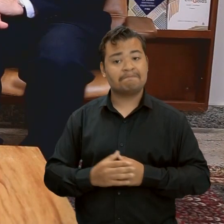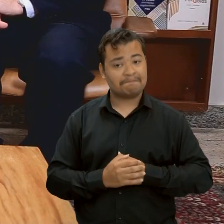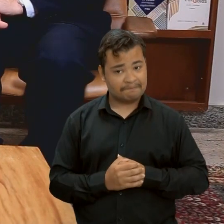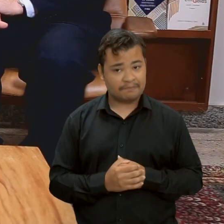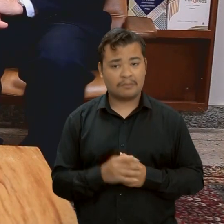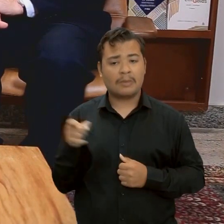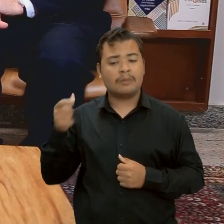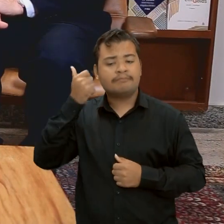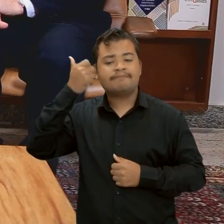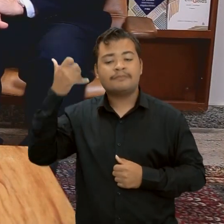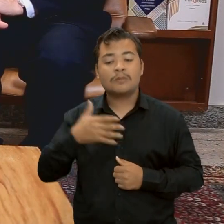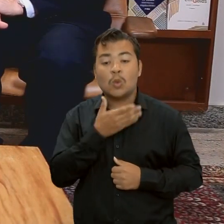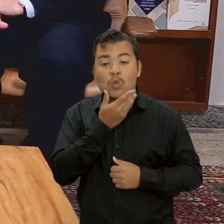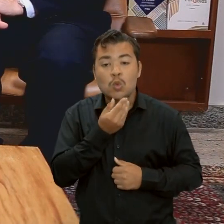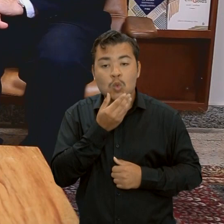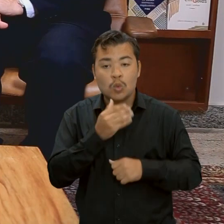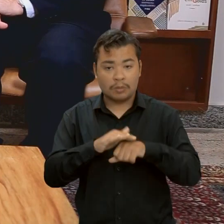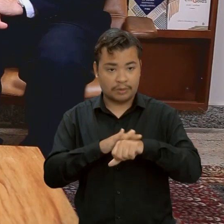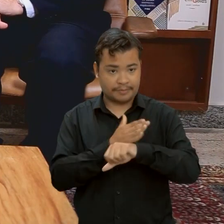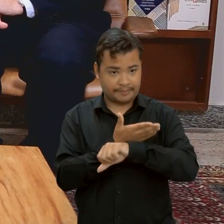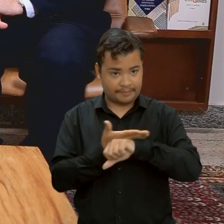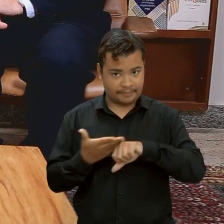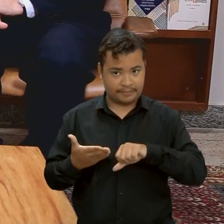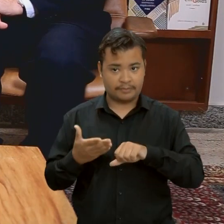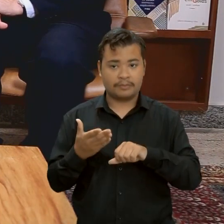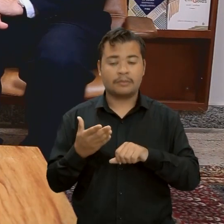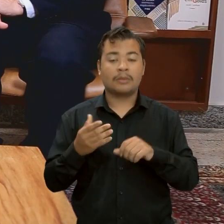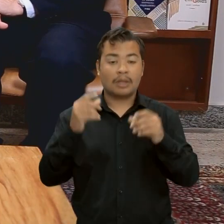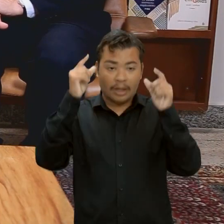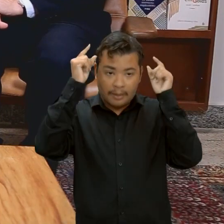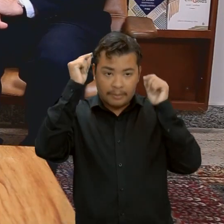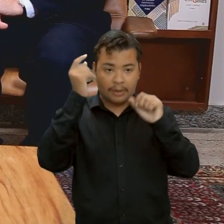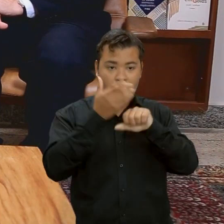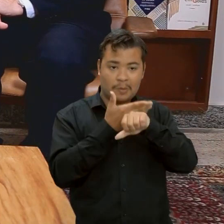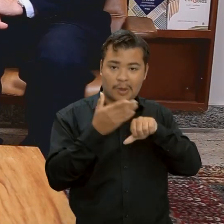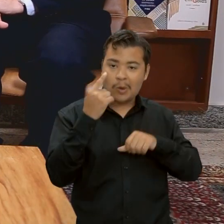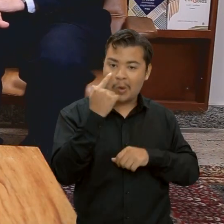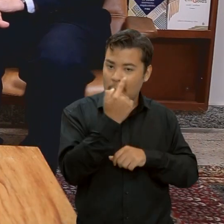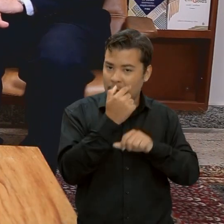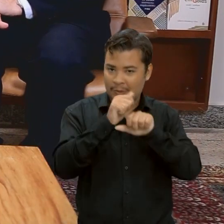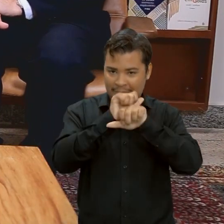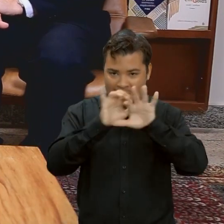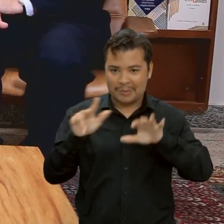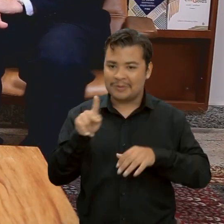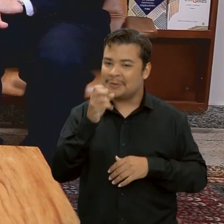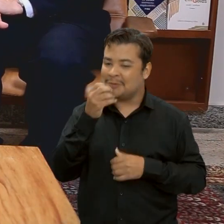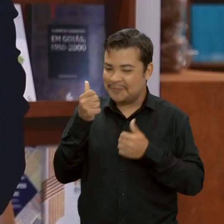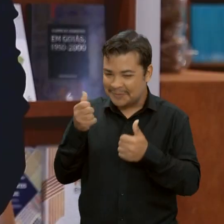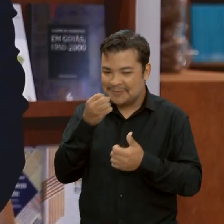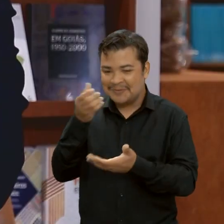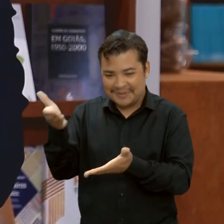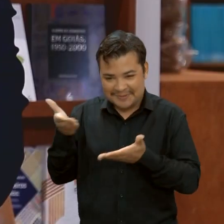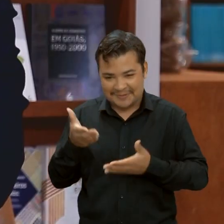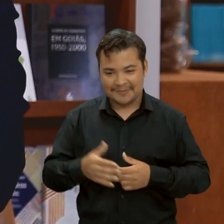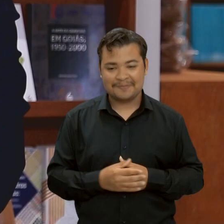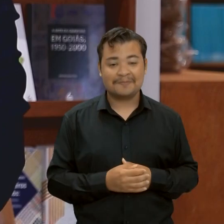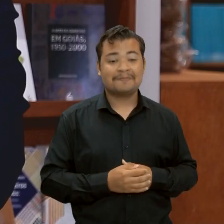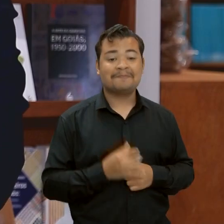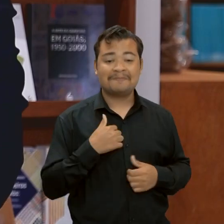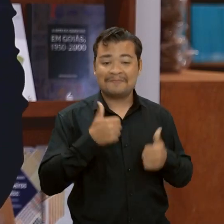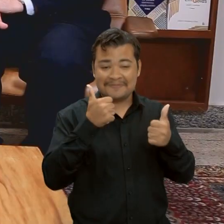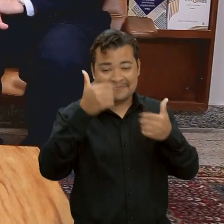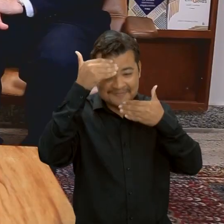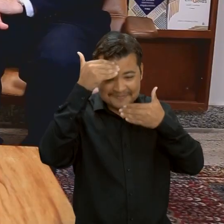descreve como um homem branco, tem cabelos grisalhos e olhos claros. Tudo bem, professor? Seja bem-vindo aqui ao nosso quadro. Tudo bem, muito